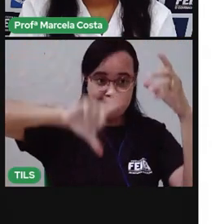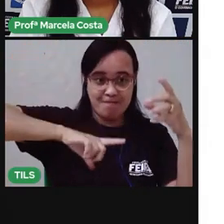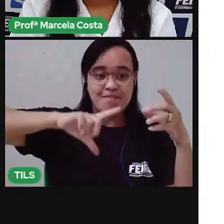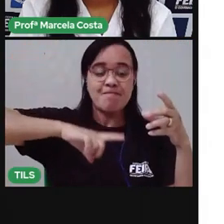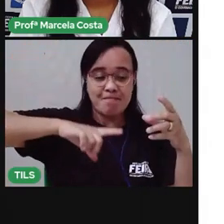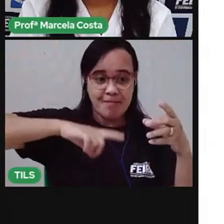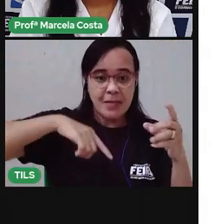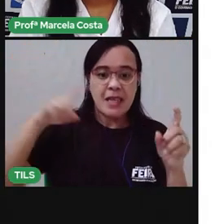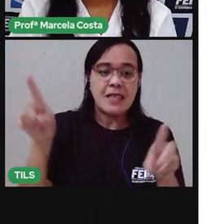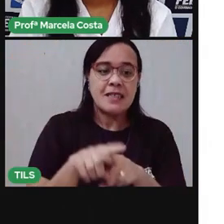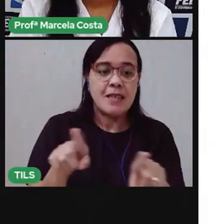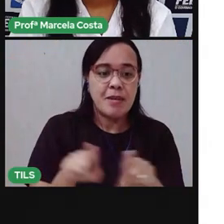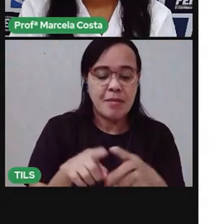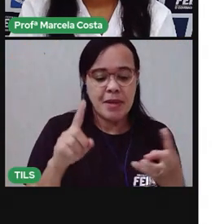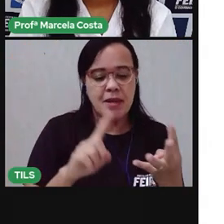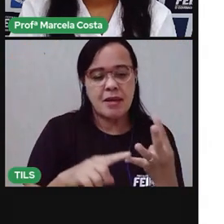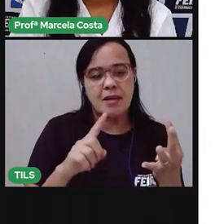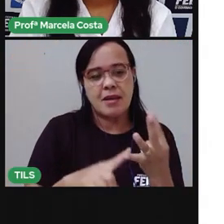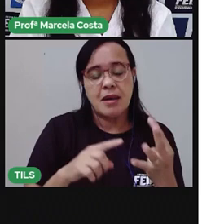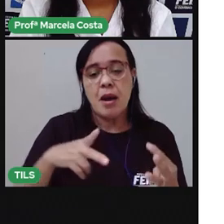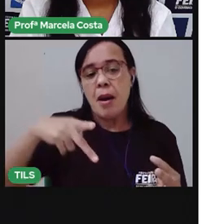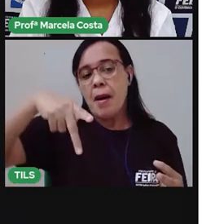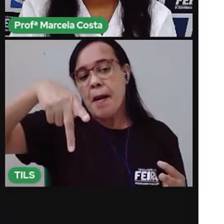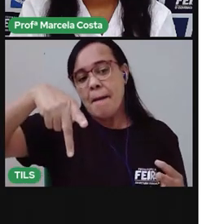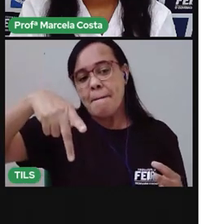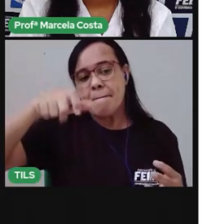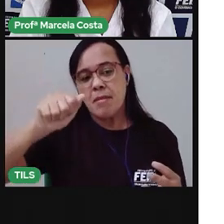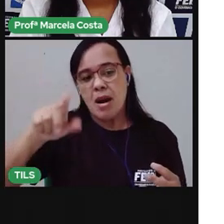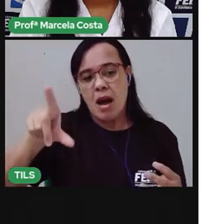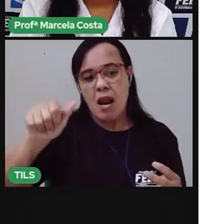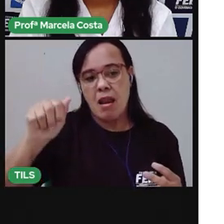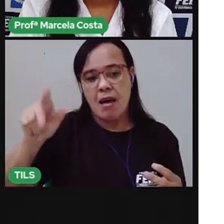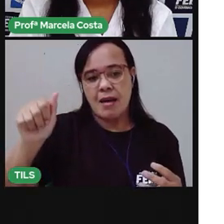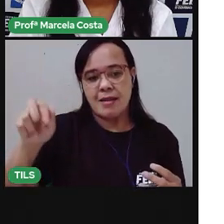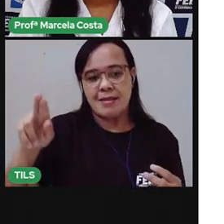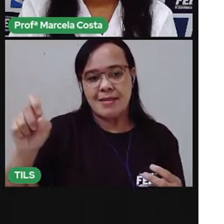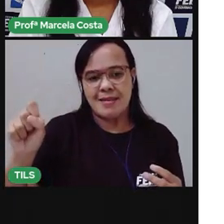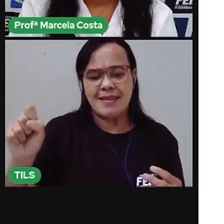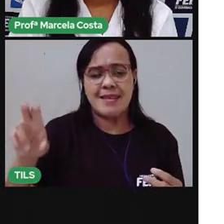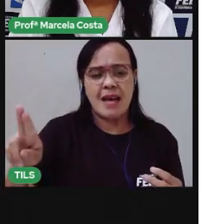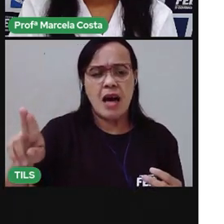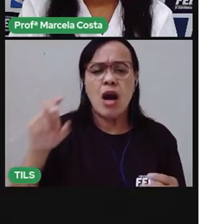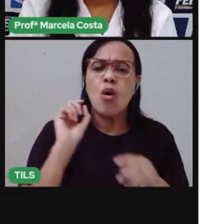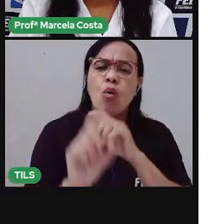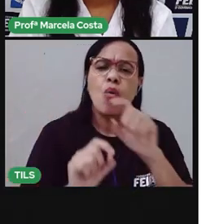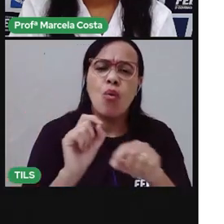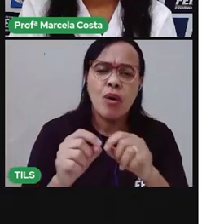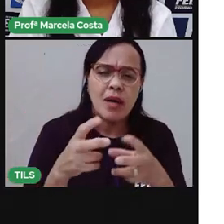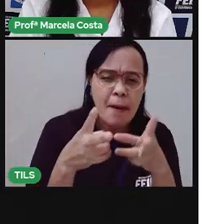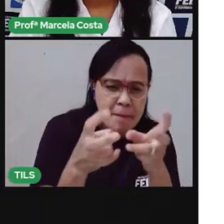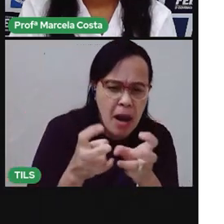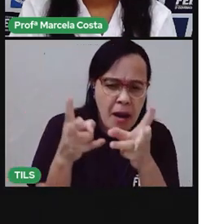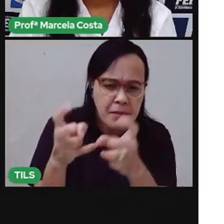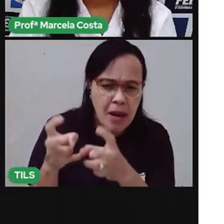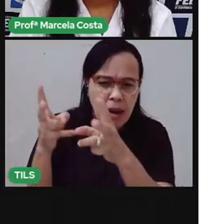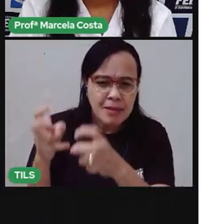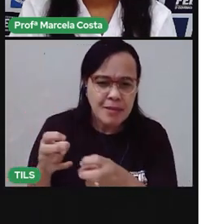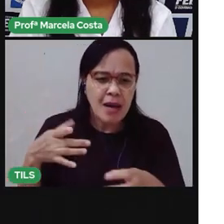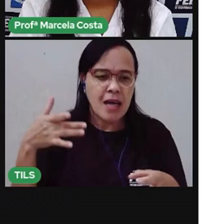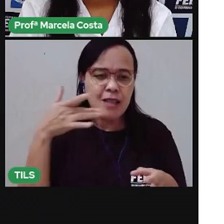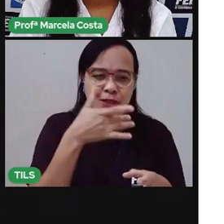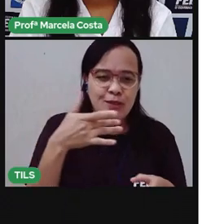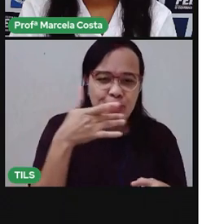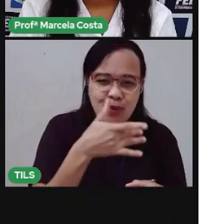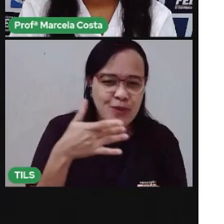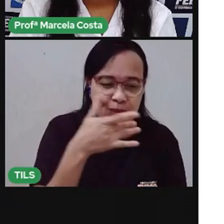Paladar. É o sentido que permite perceber os gostos. Doce, salgado, amargo, azedo